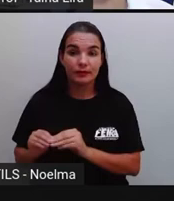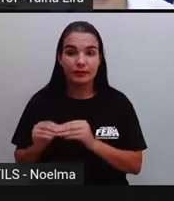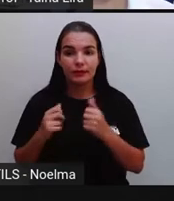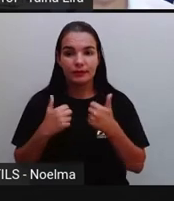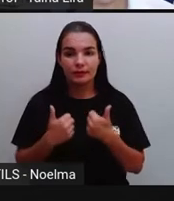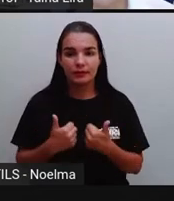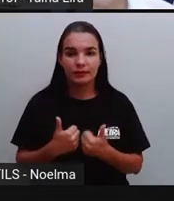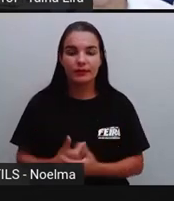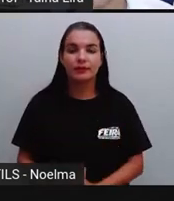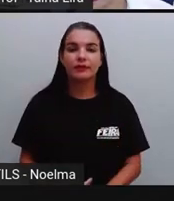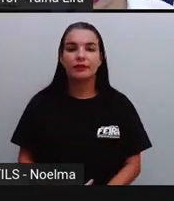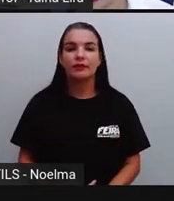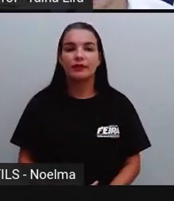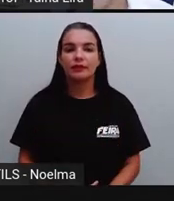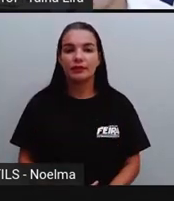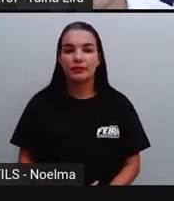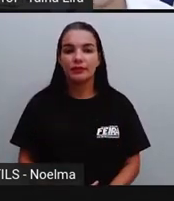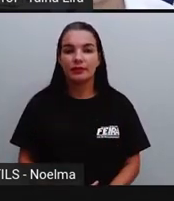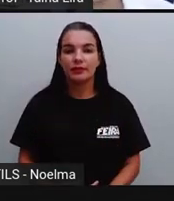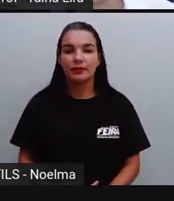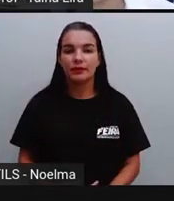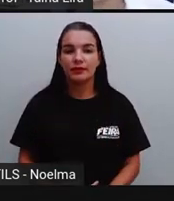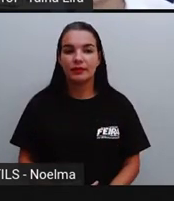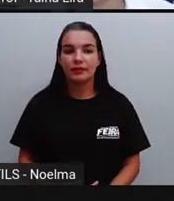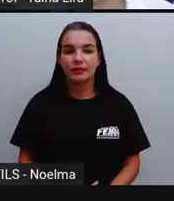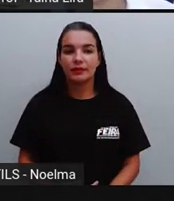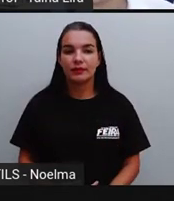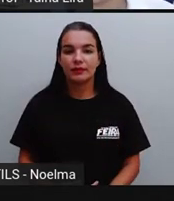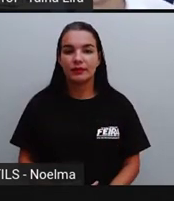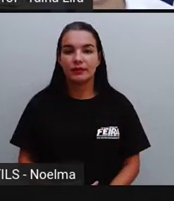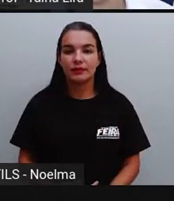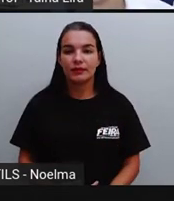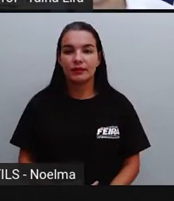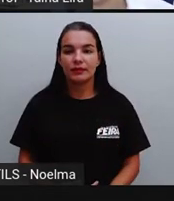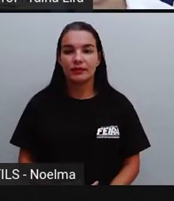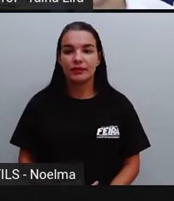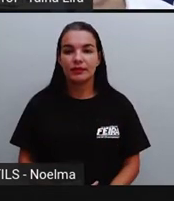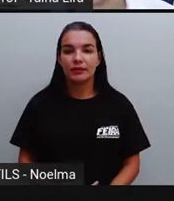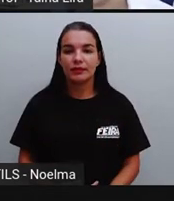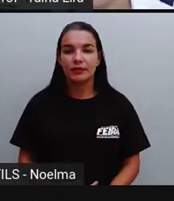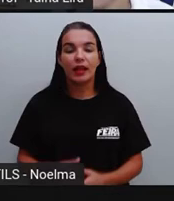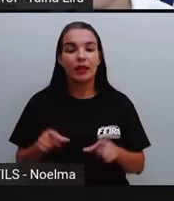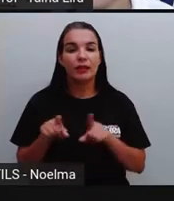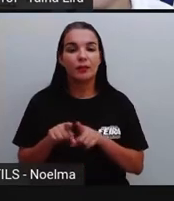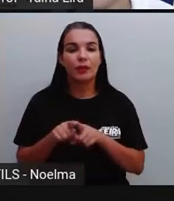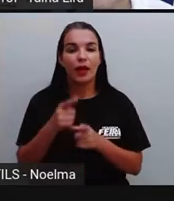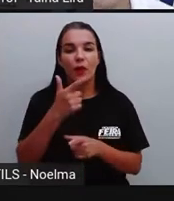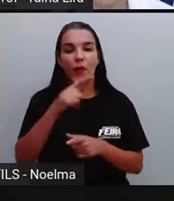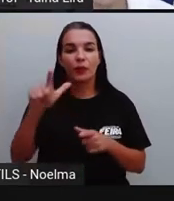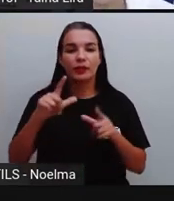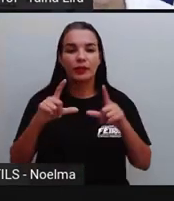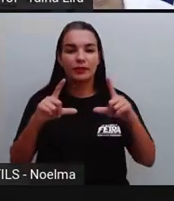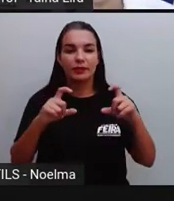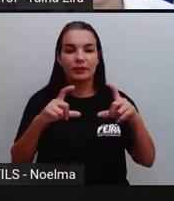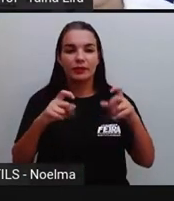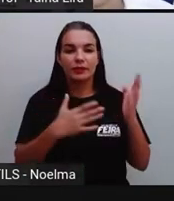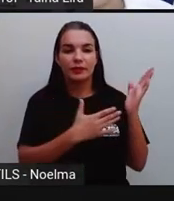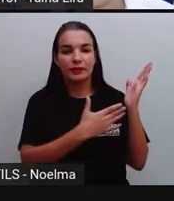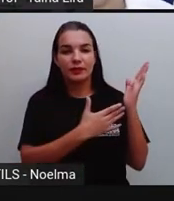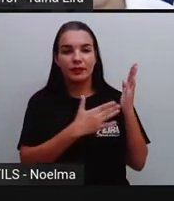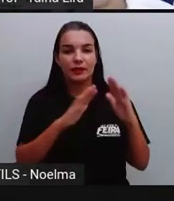usando o computador, o notebook. E mais uma imagem aí, ó, da escola